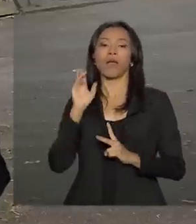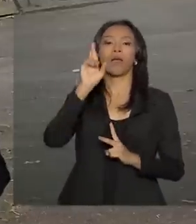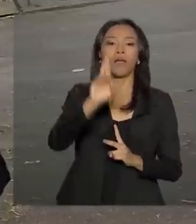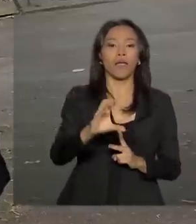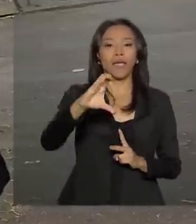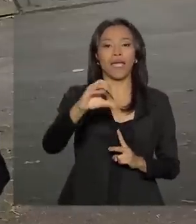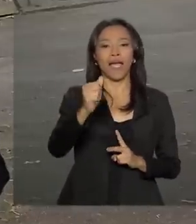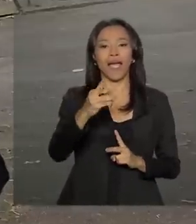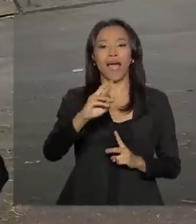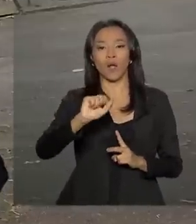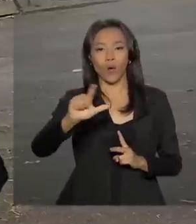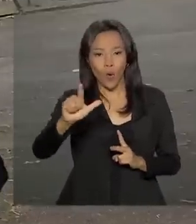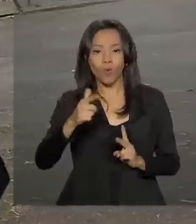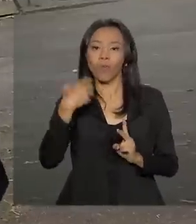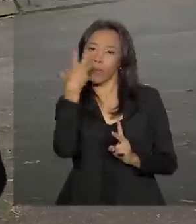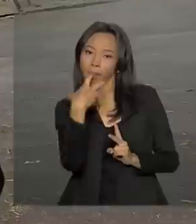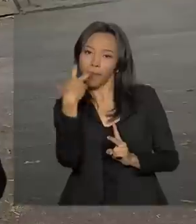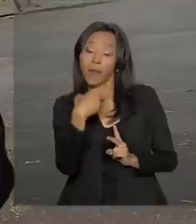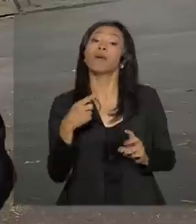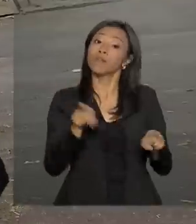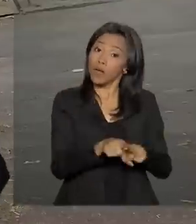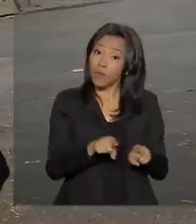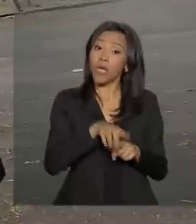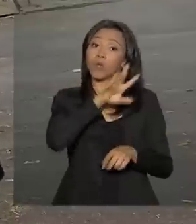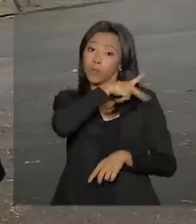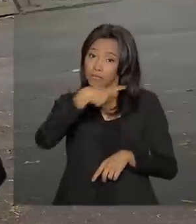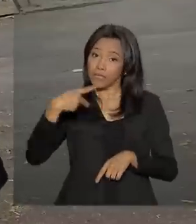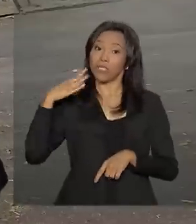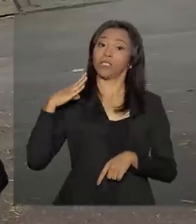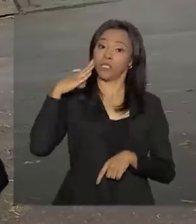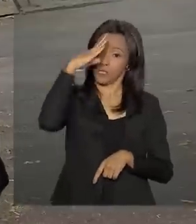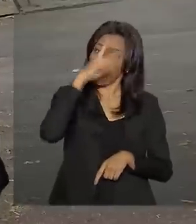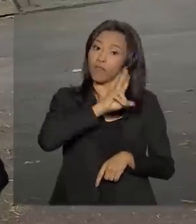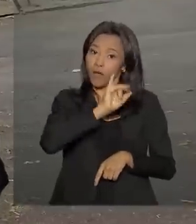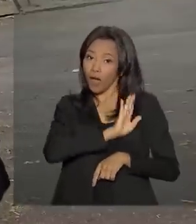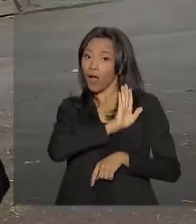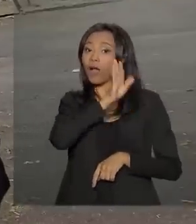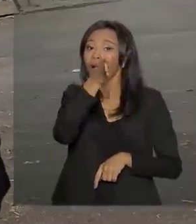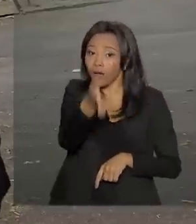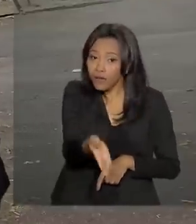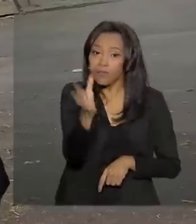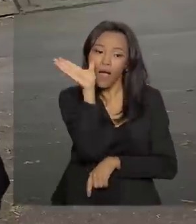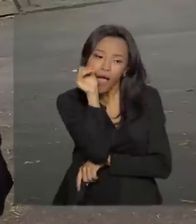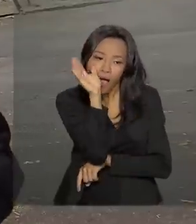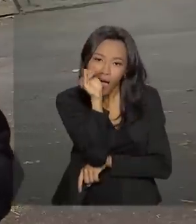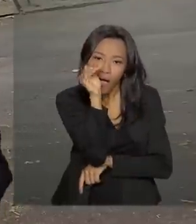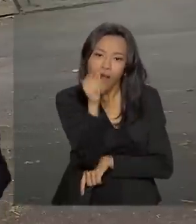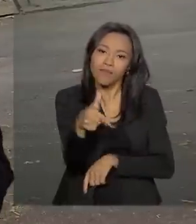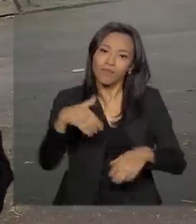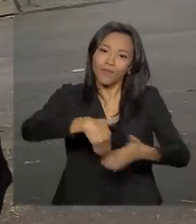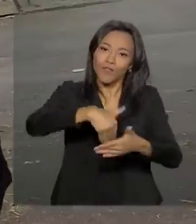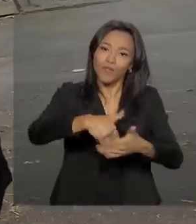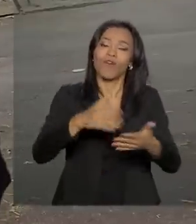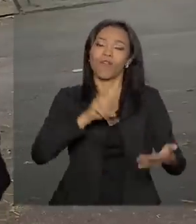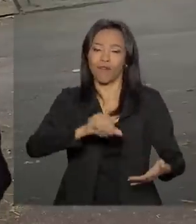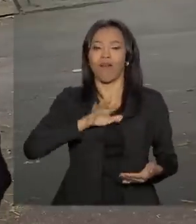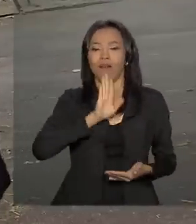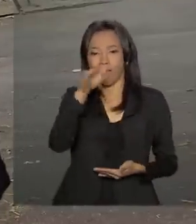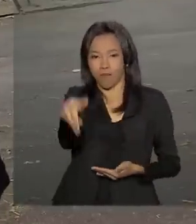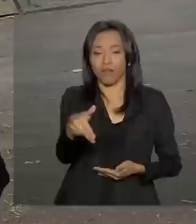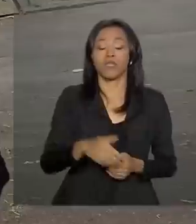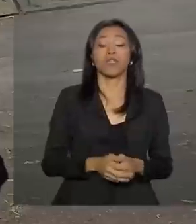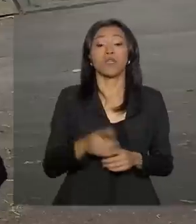E o presidente da República, Jair Bolsonaro, estará aqui no estádio do Morumbi, acompanhando tudo isso bem de pertinho. Segundo a organização,